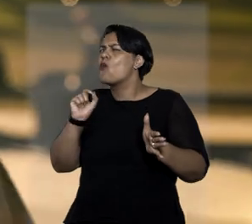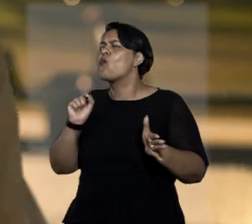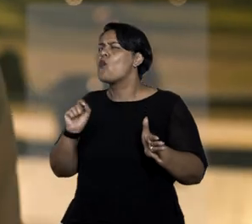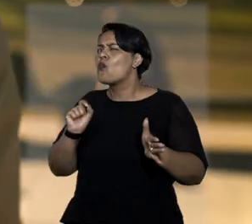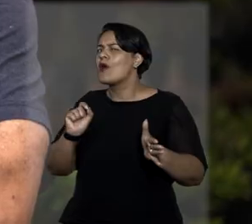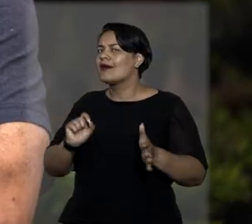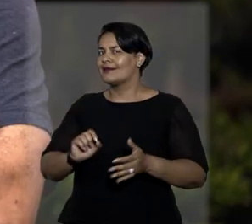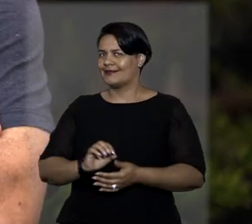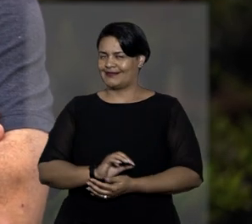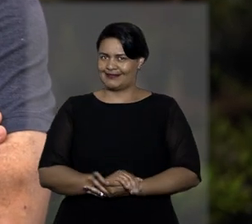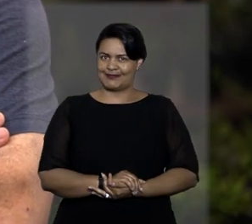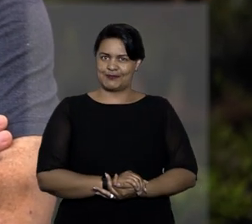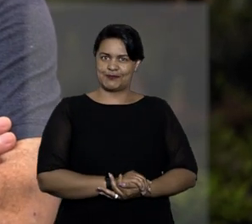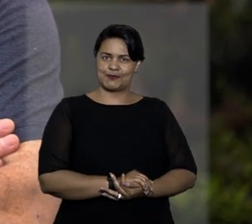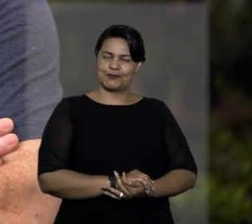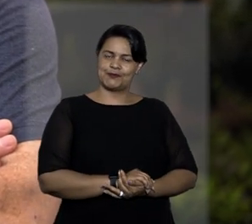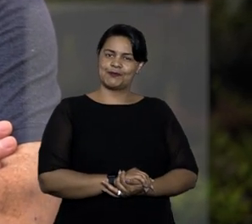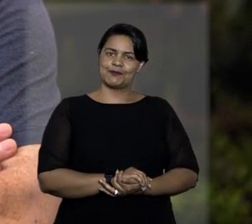ser.